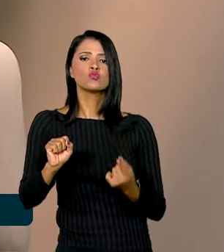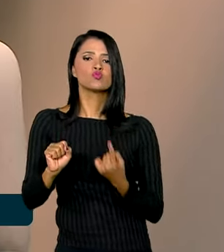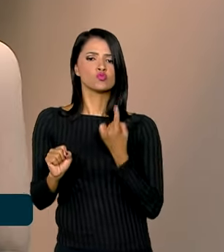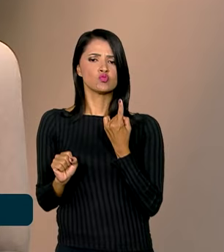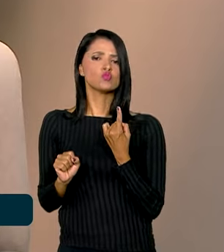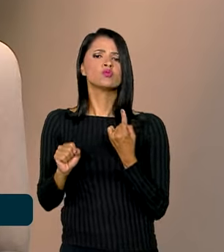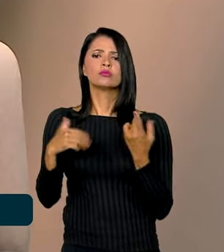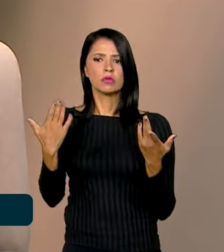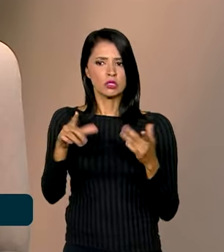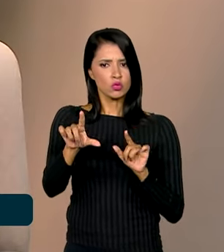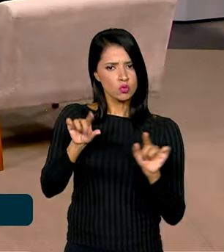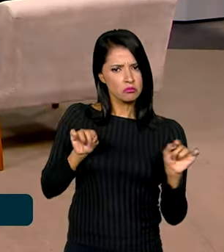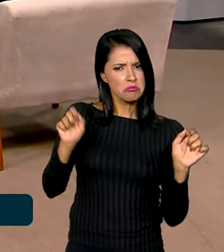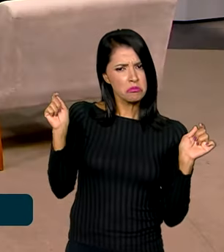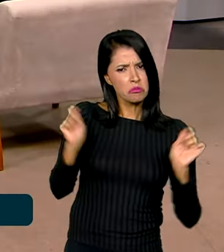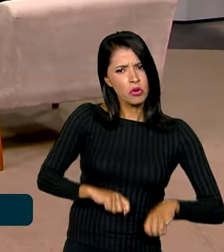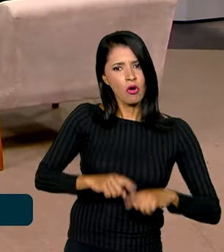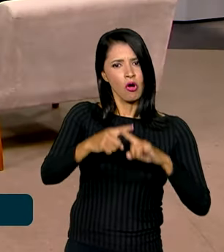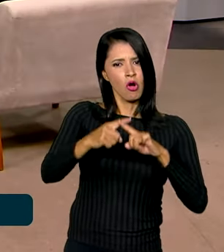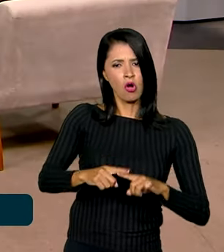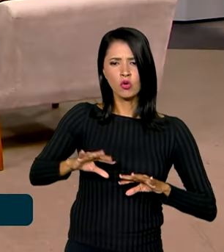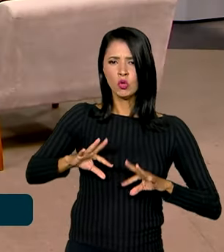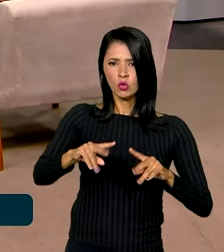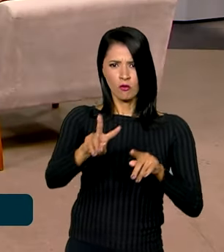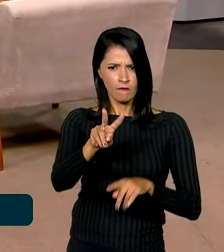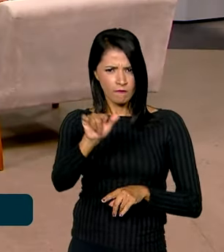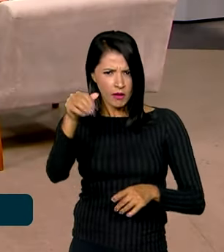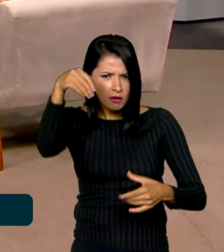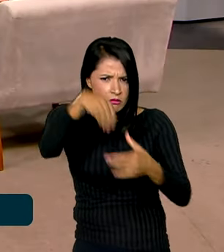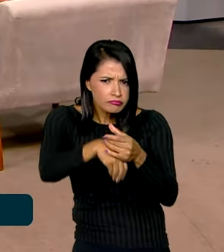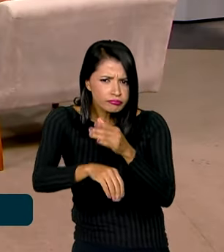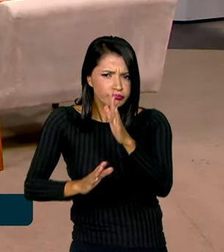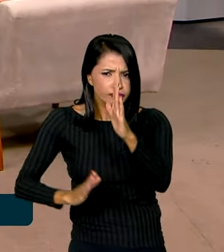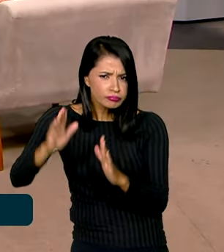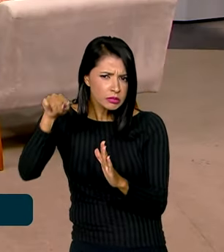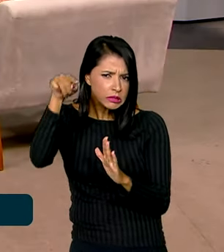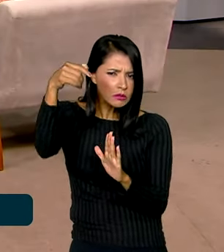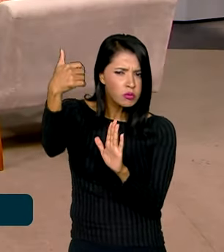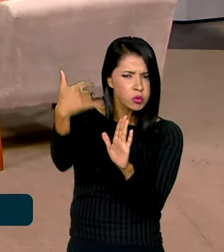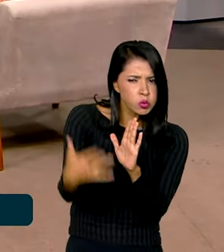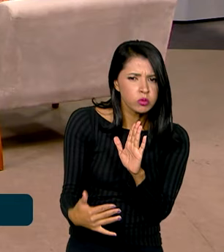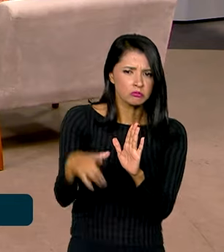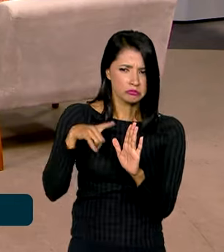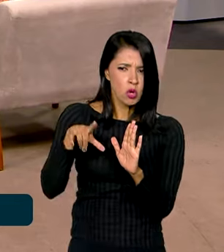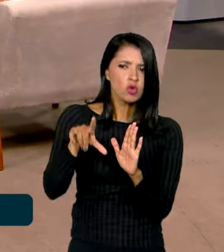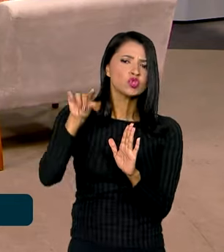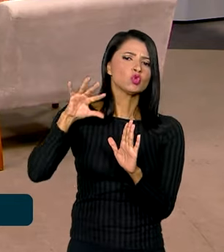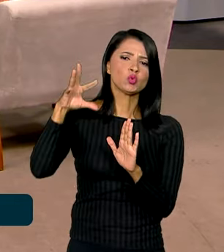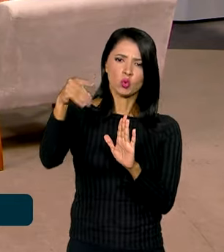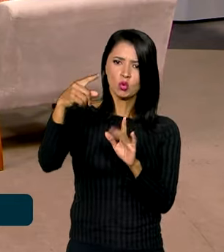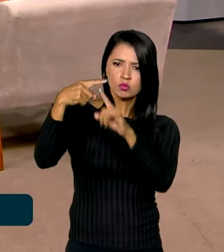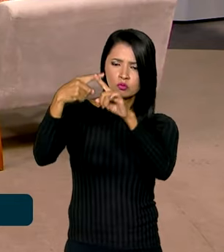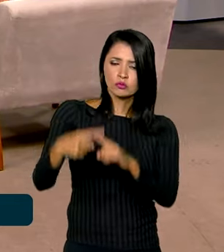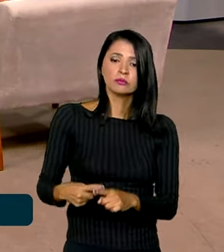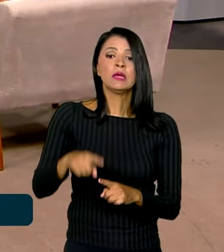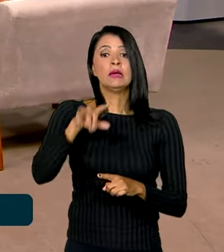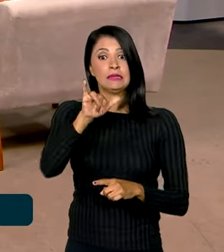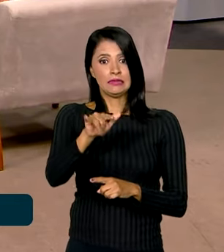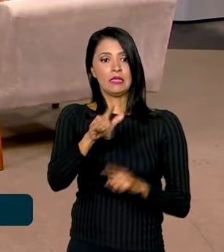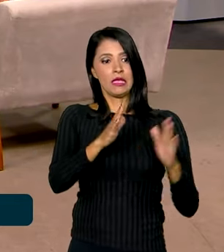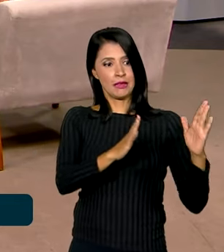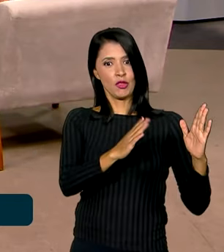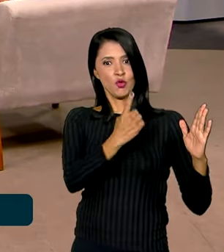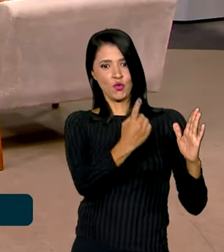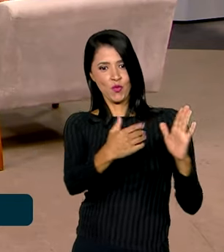concorrer a todas as vagas daquele bloco, é isso? Perfeito. Assim, o candidato, ele tem que escolher um dos oito blocos, de acordo com...